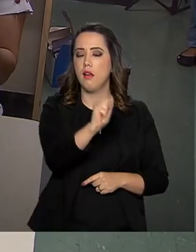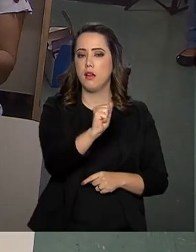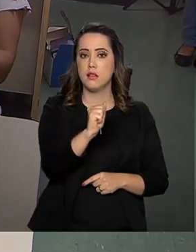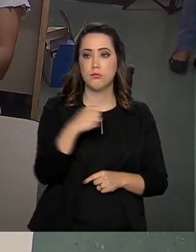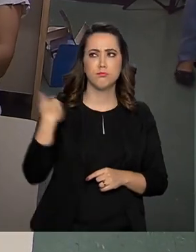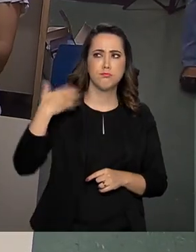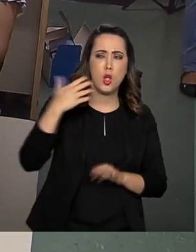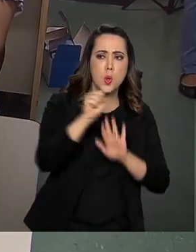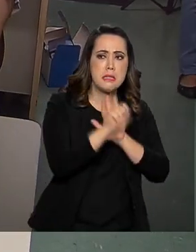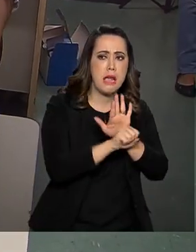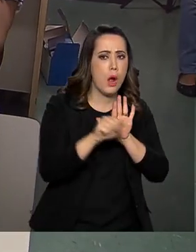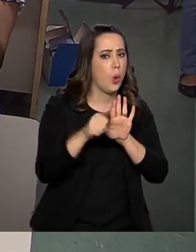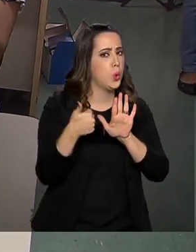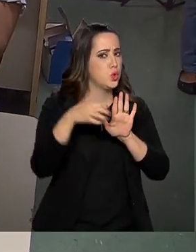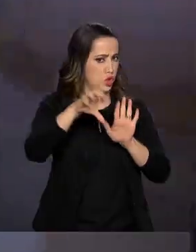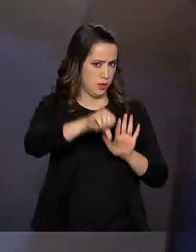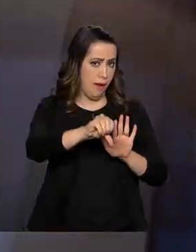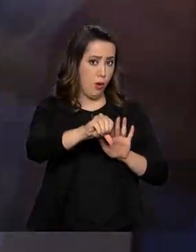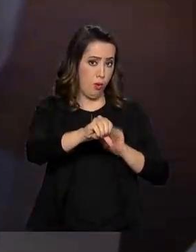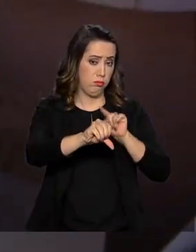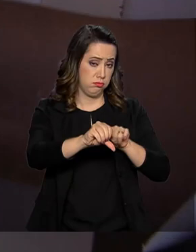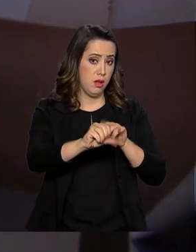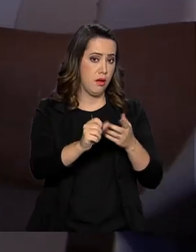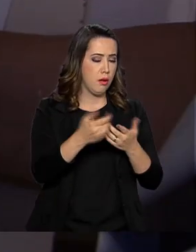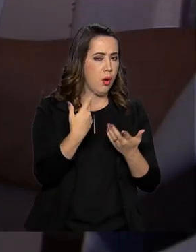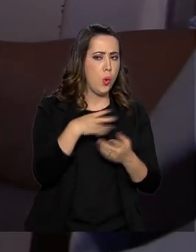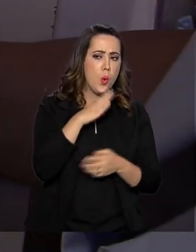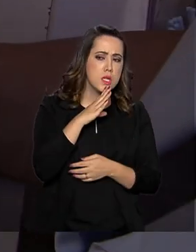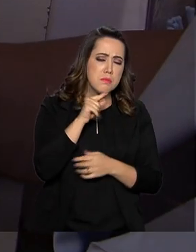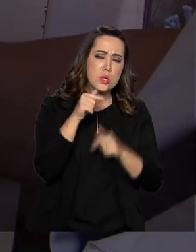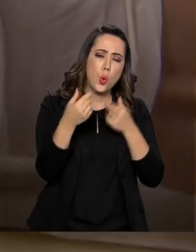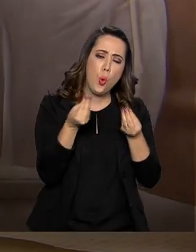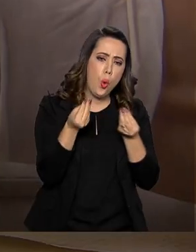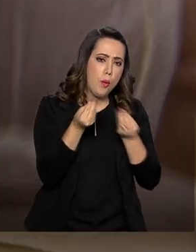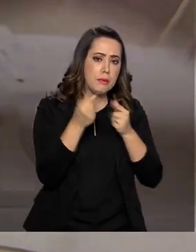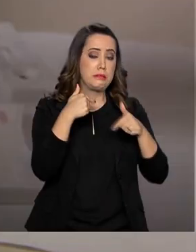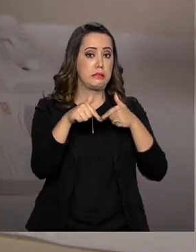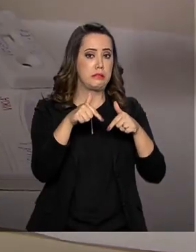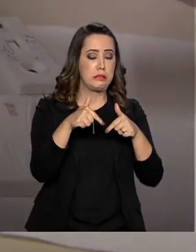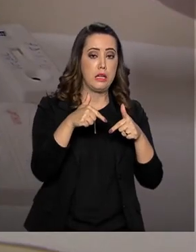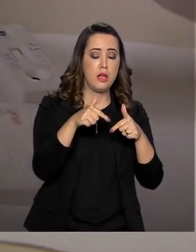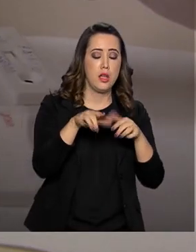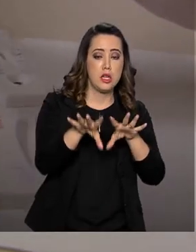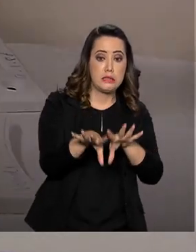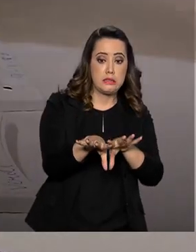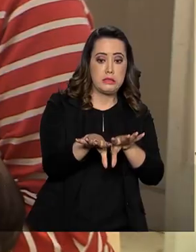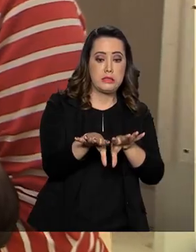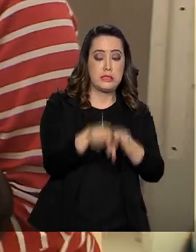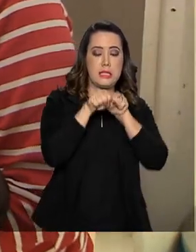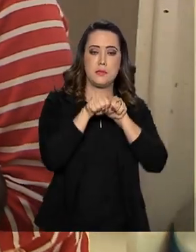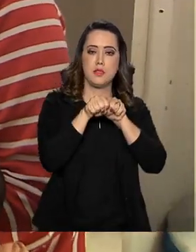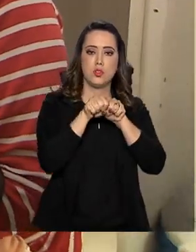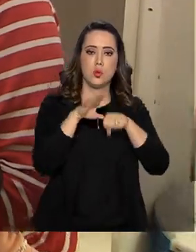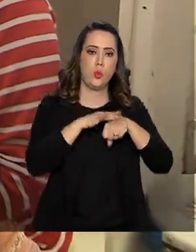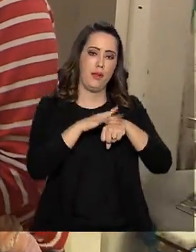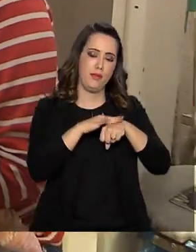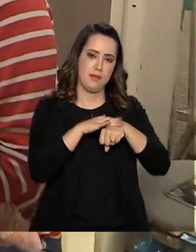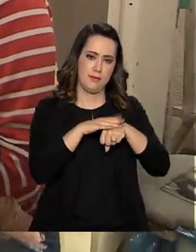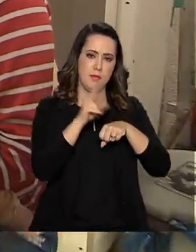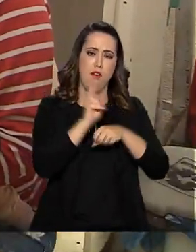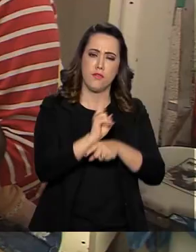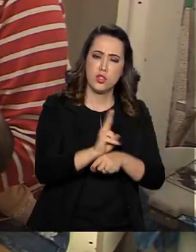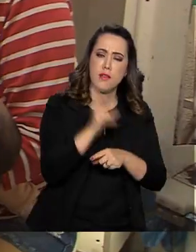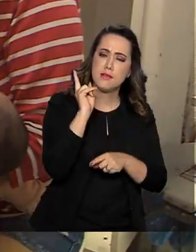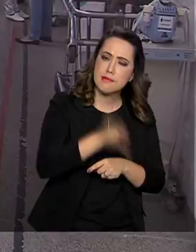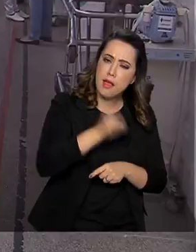século XIX, com o conhecimento sobre a transmissão das doenças infecciosas. A vigilância em saúde é um processo